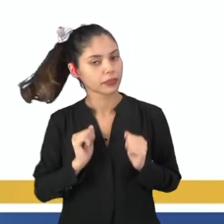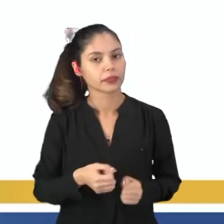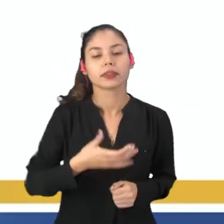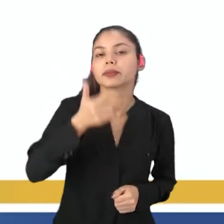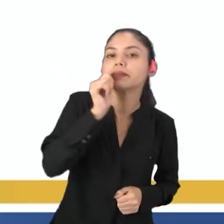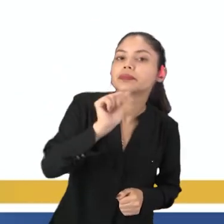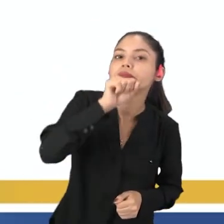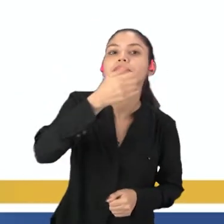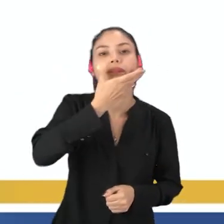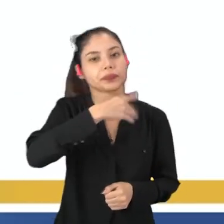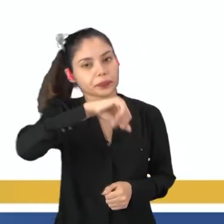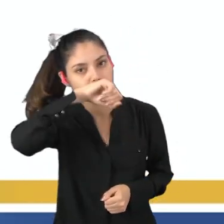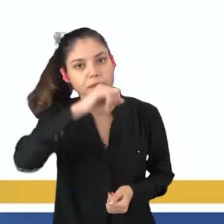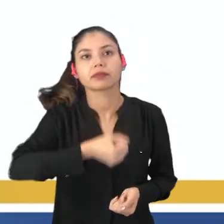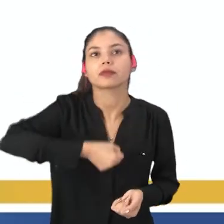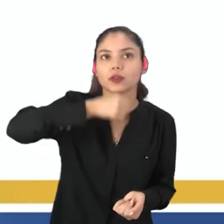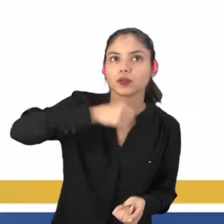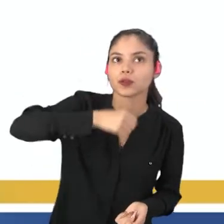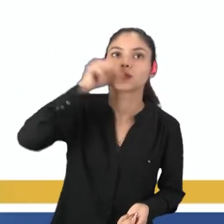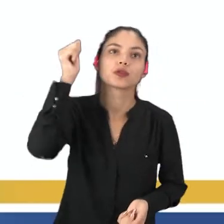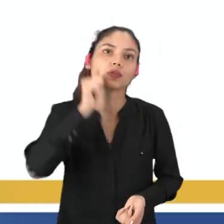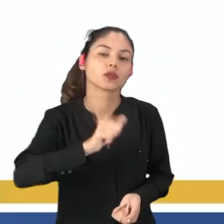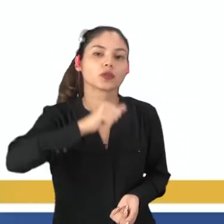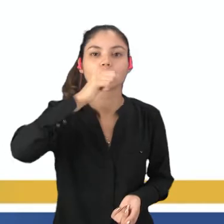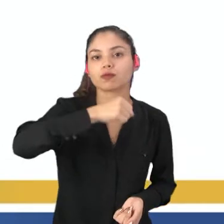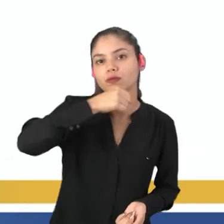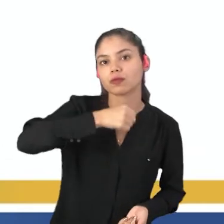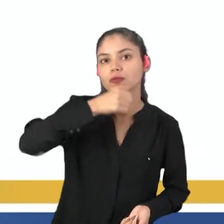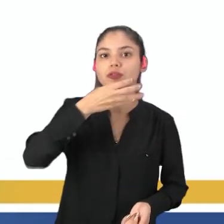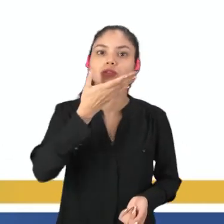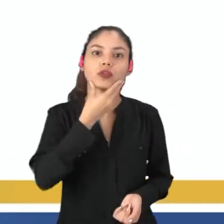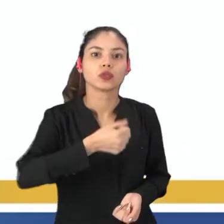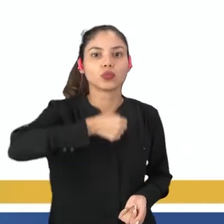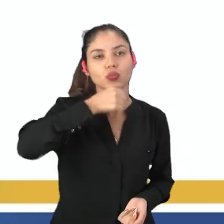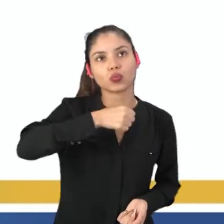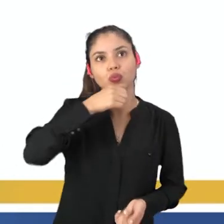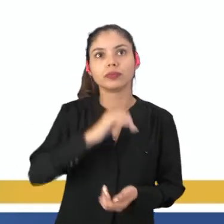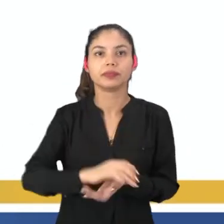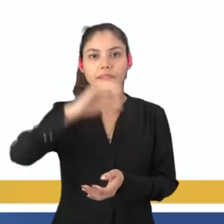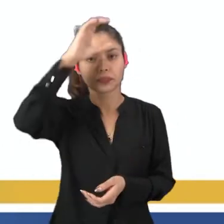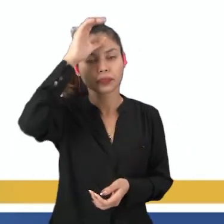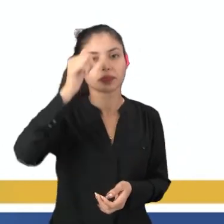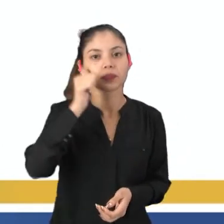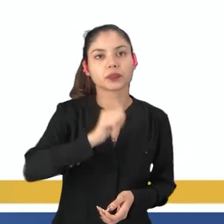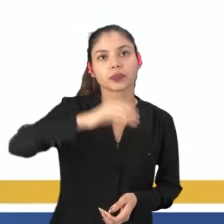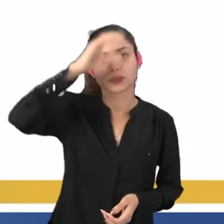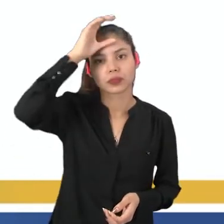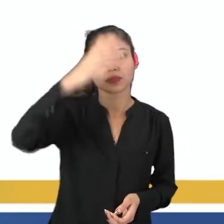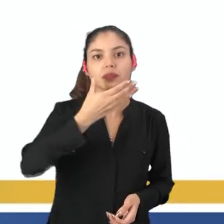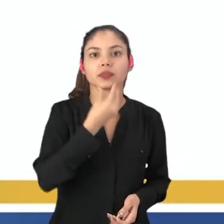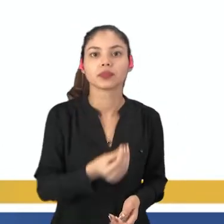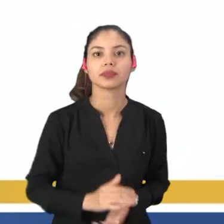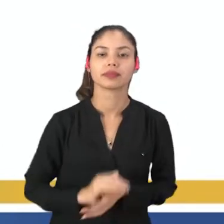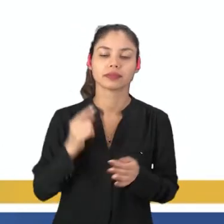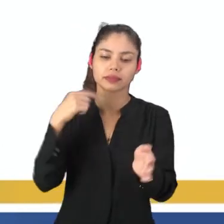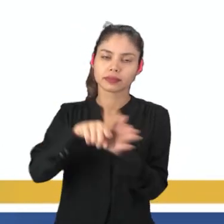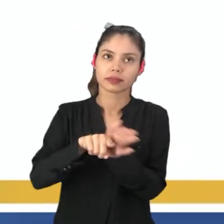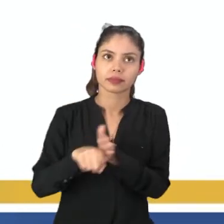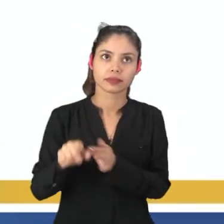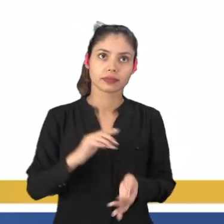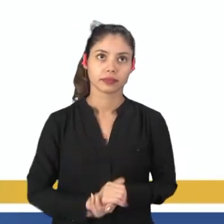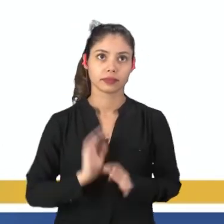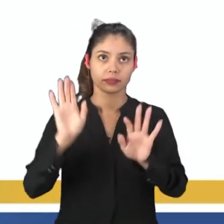o seu pai, a sua mãe, sua avó Seu avô, seus tios, certo? Faça as seguintes perguntas para eles